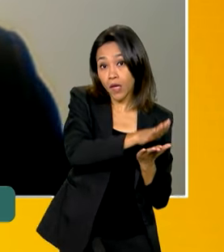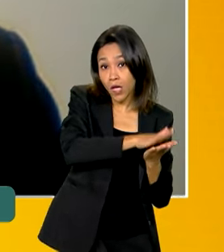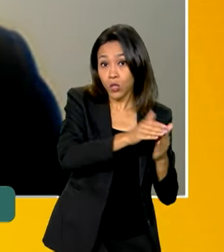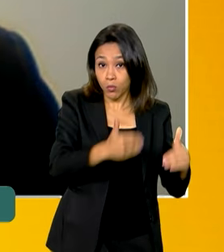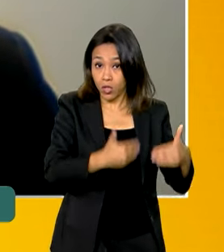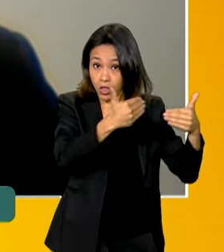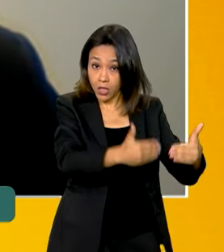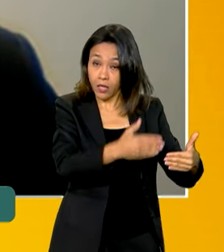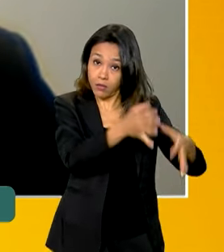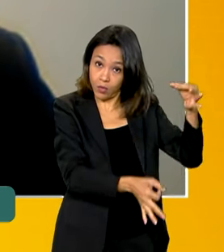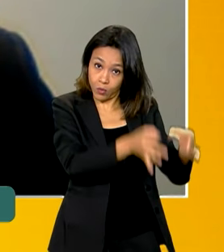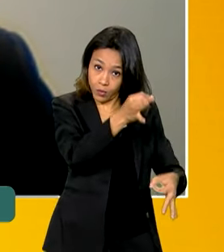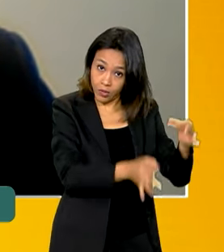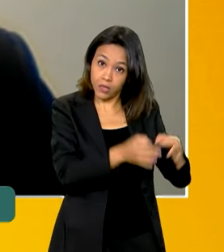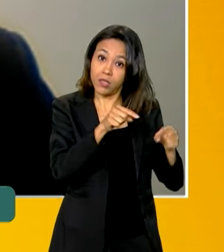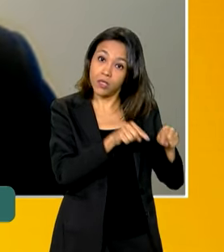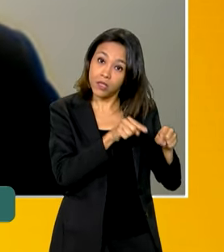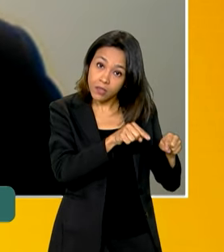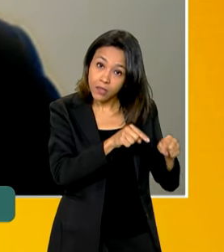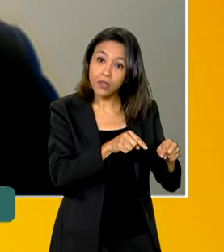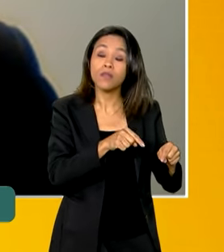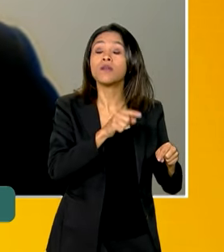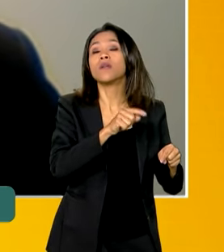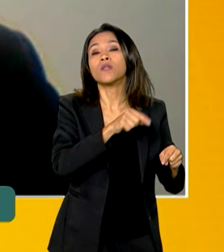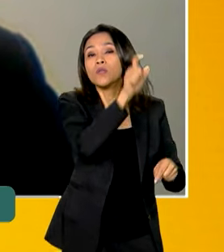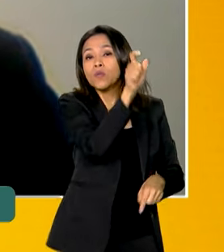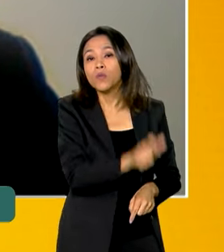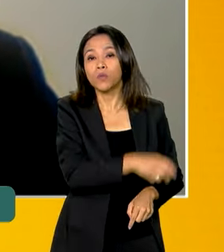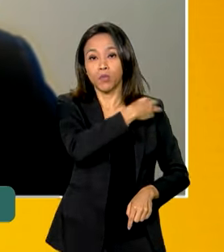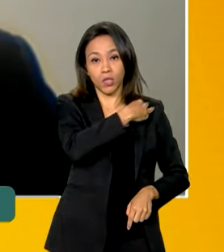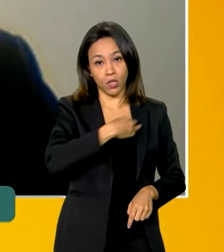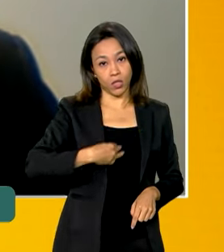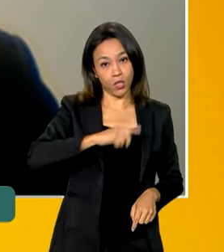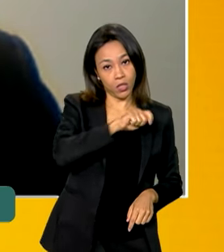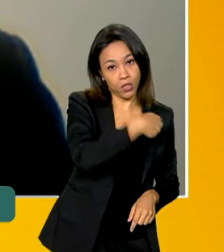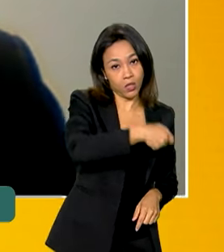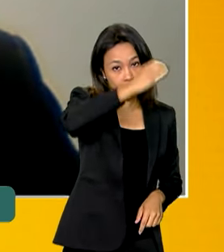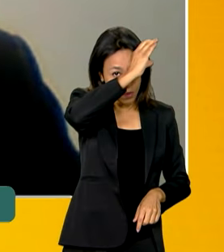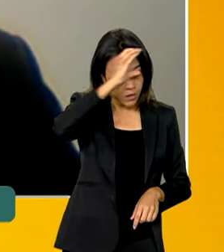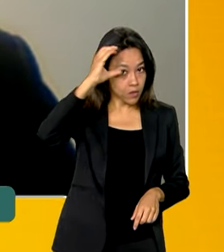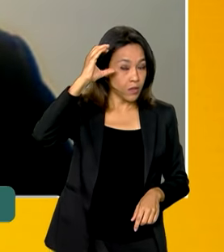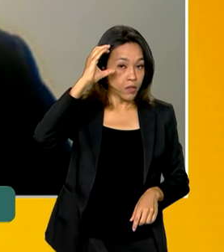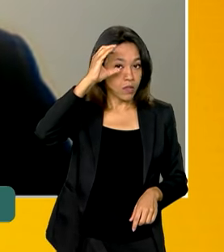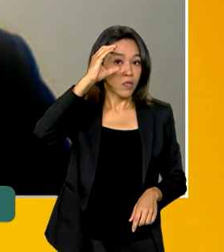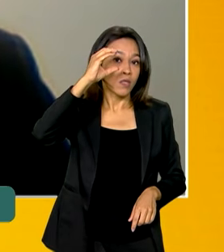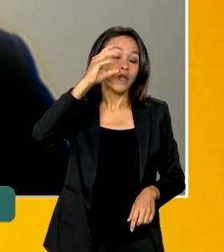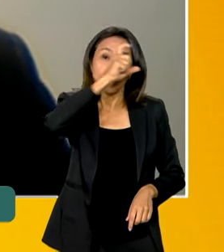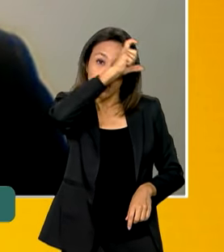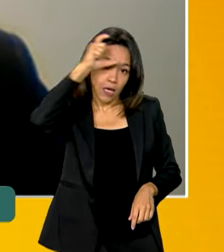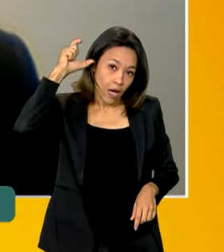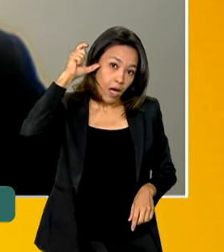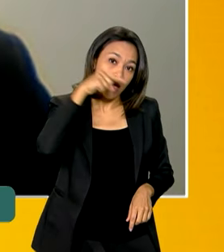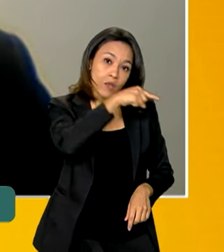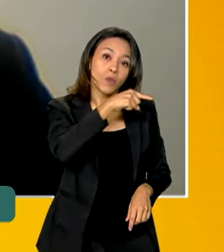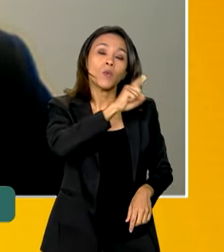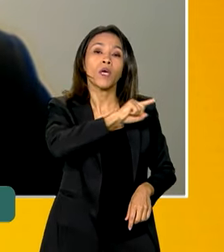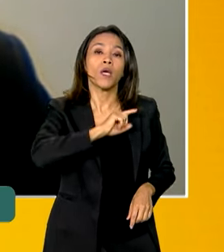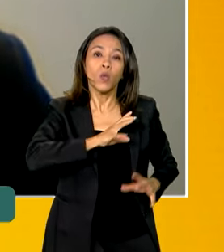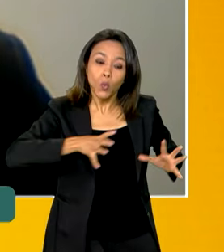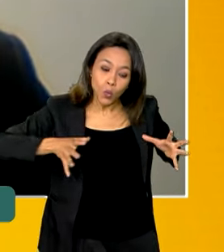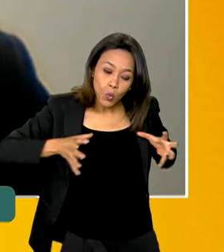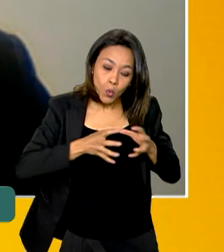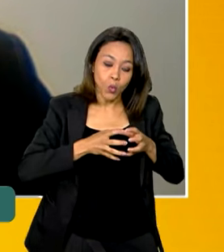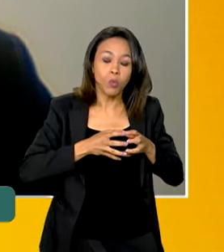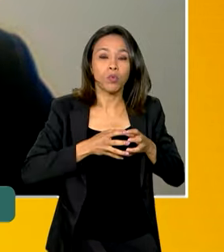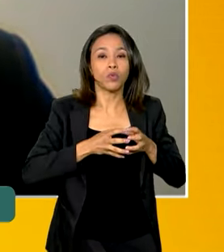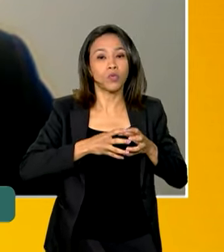Pública, pelo ministro Ricardo Lewandowski, a partir de uma articulação dos povos indígenas, o envio então da Força Nacional de Segurança